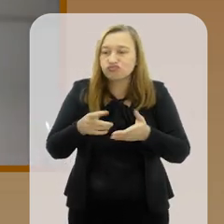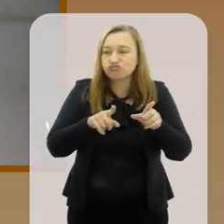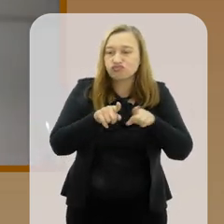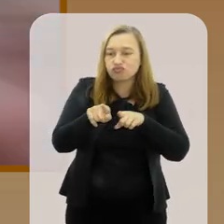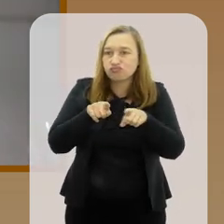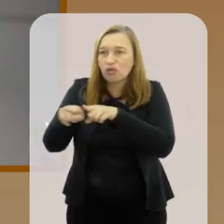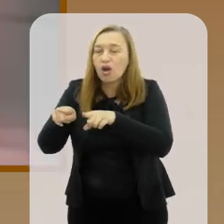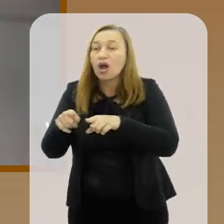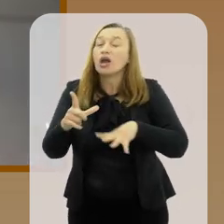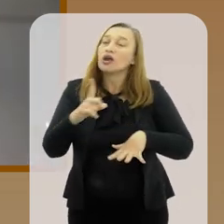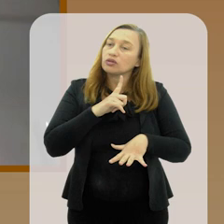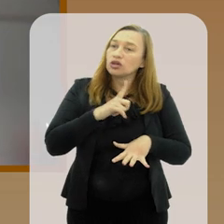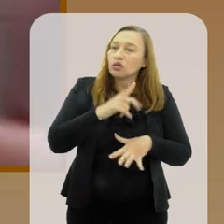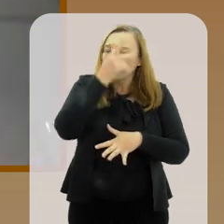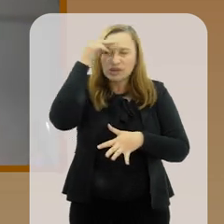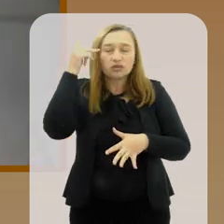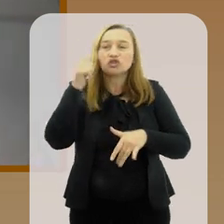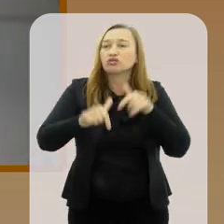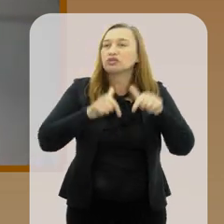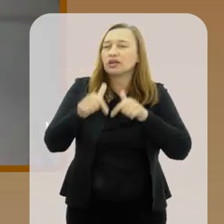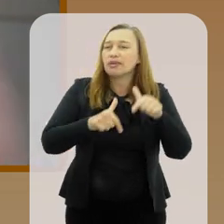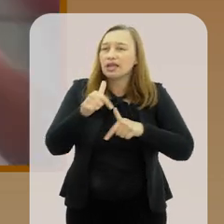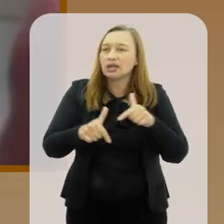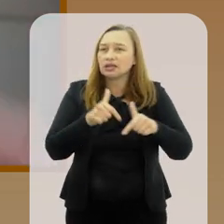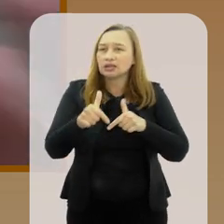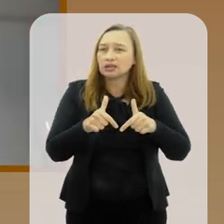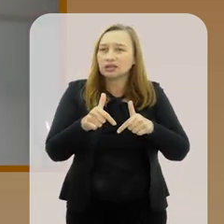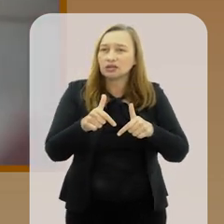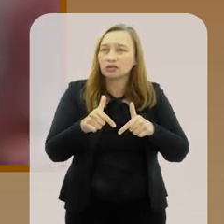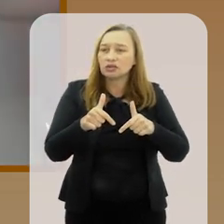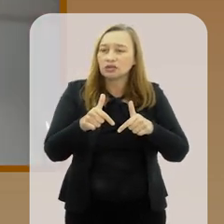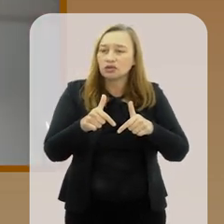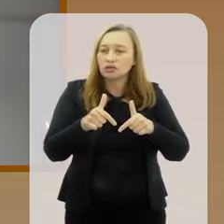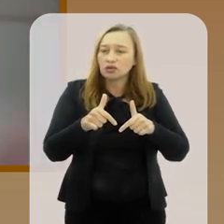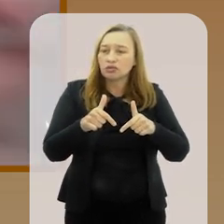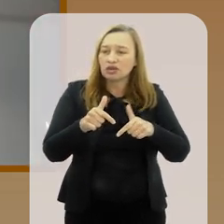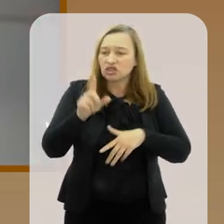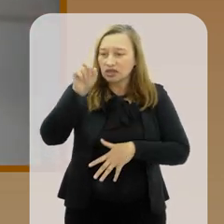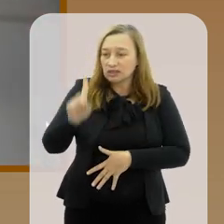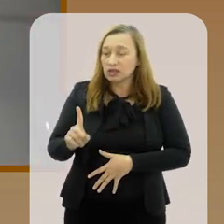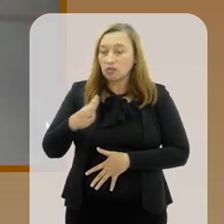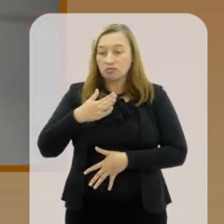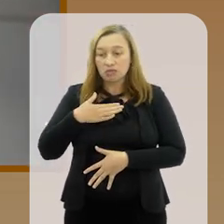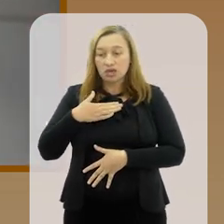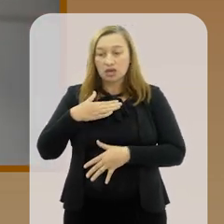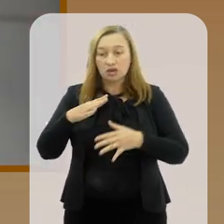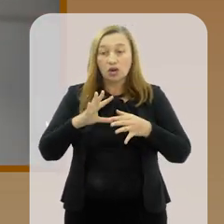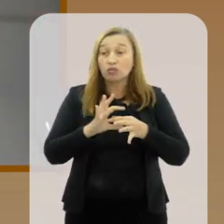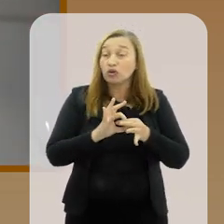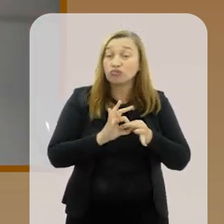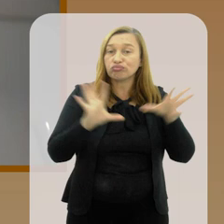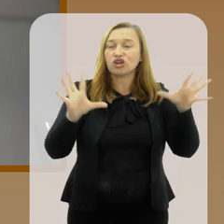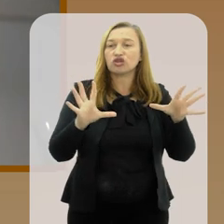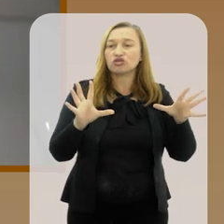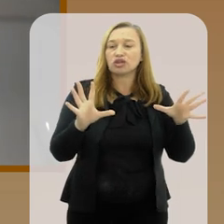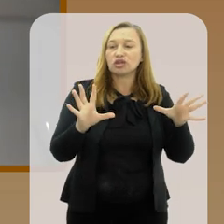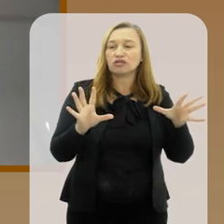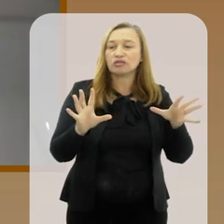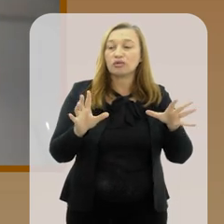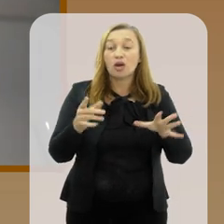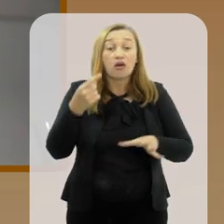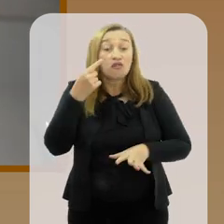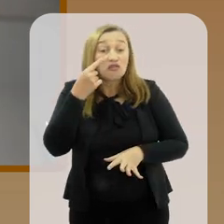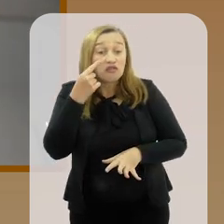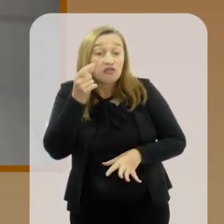eu mesmo quando tenho pessoas que nominalmente estão trabalhando sob a minha direção, eles são basicamente livres para fazer